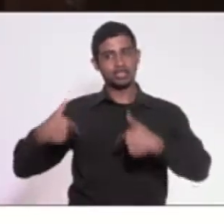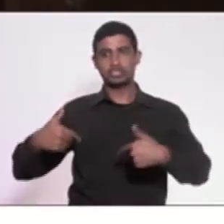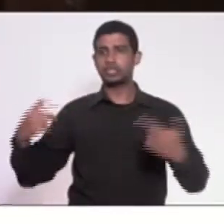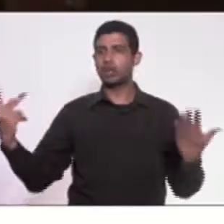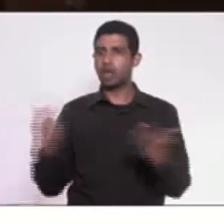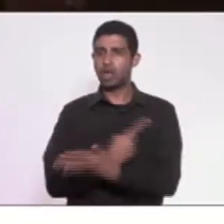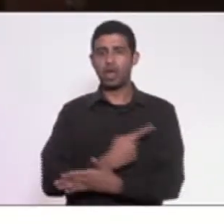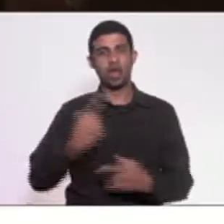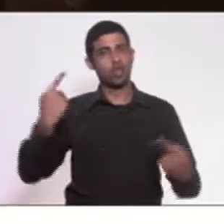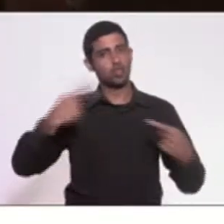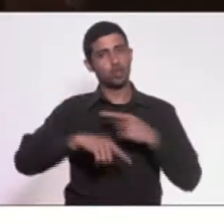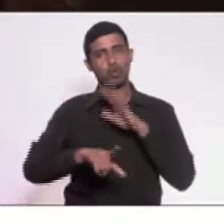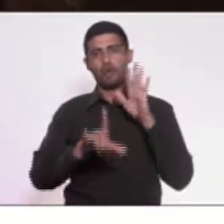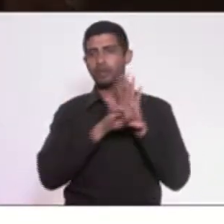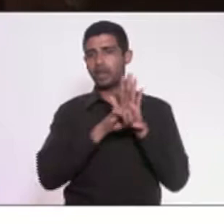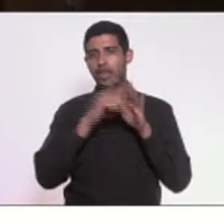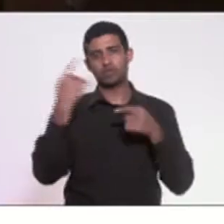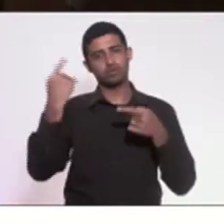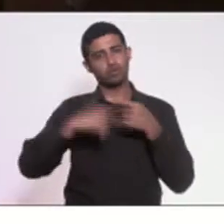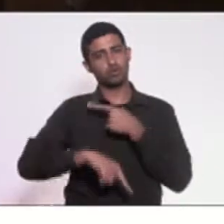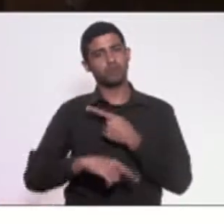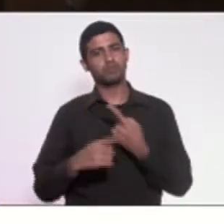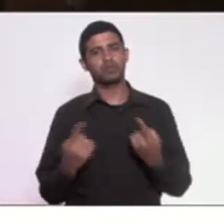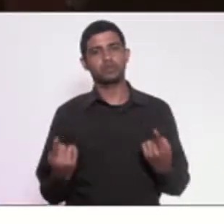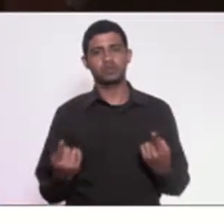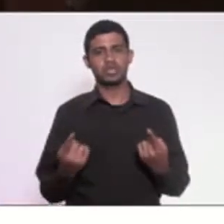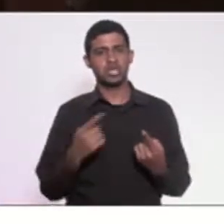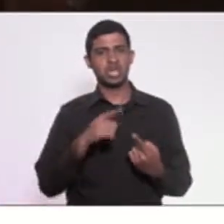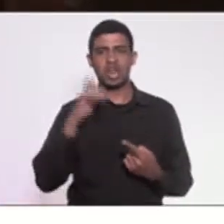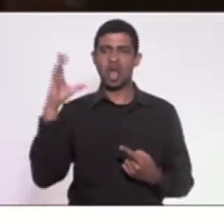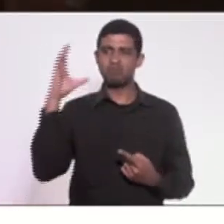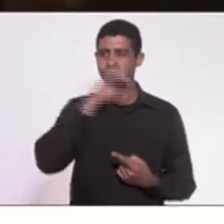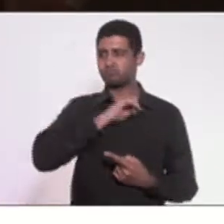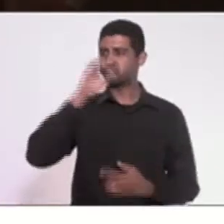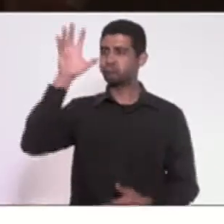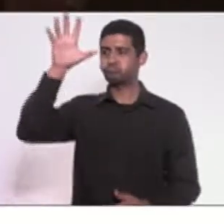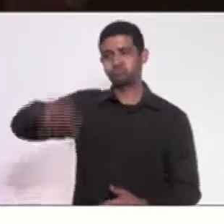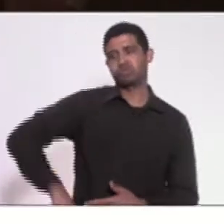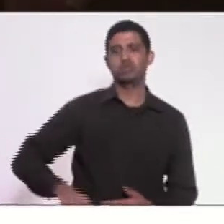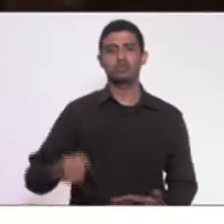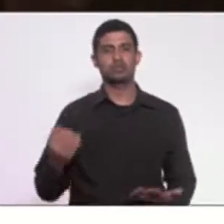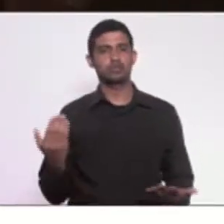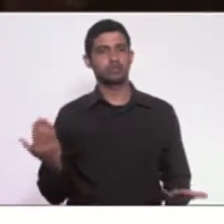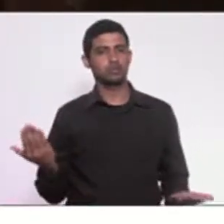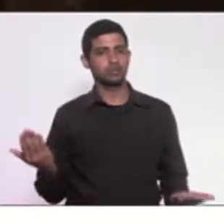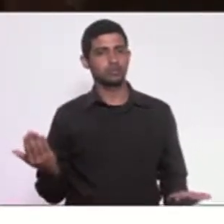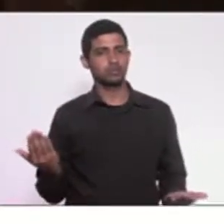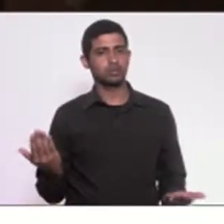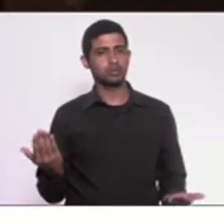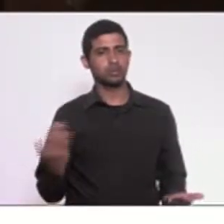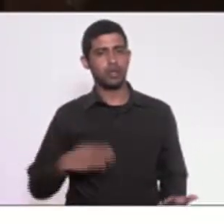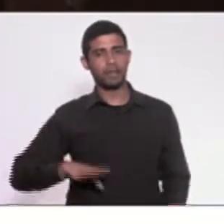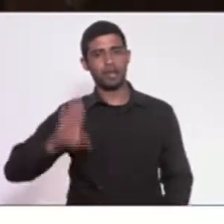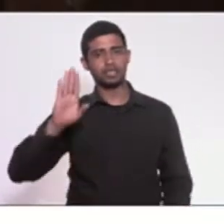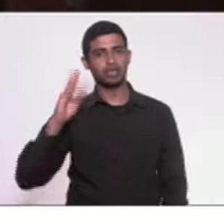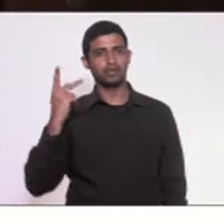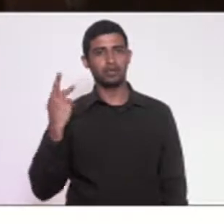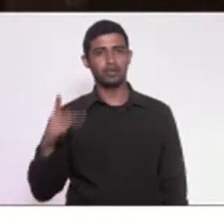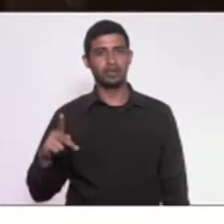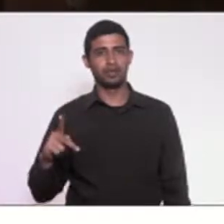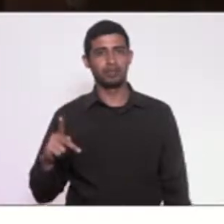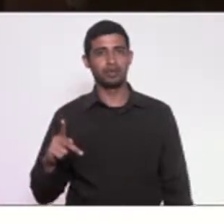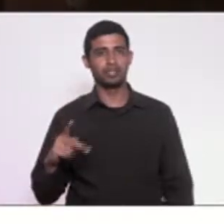que praticou usurpando um mandato no Conselho Estadual de Educação.